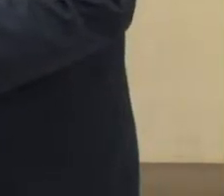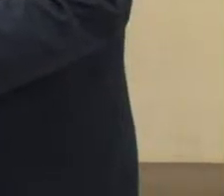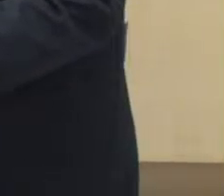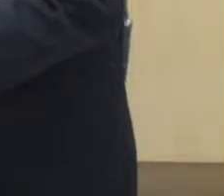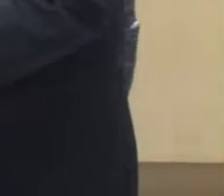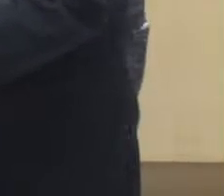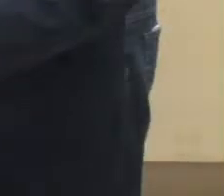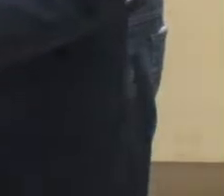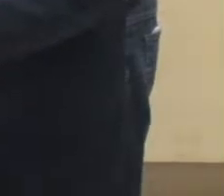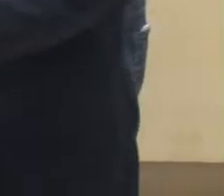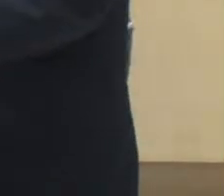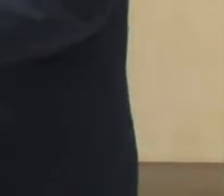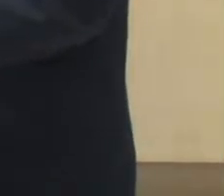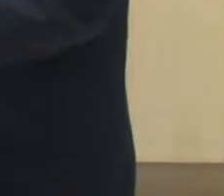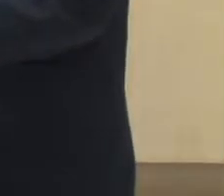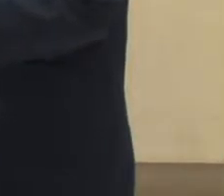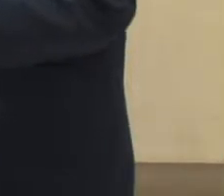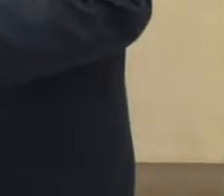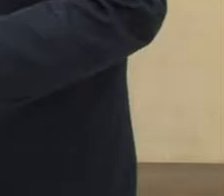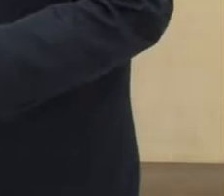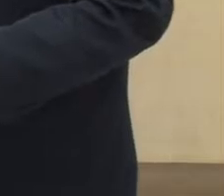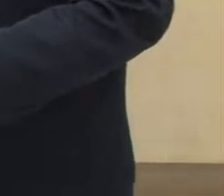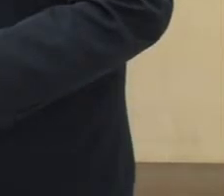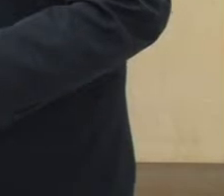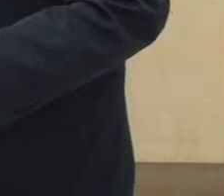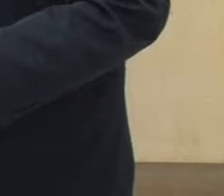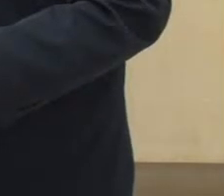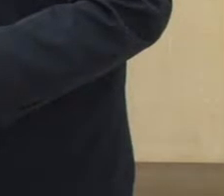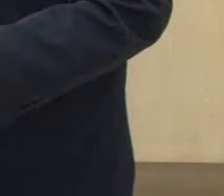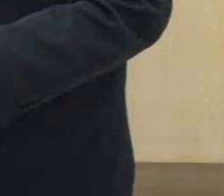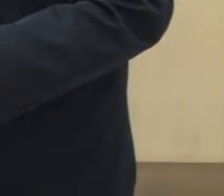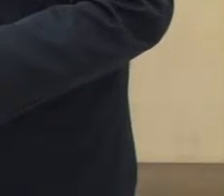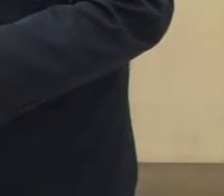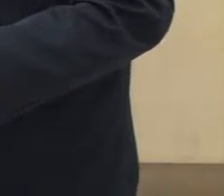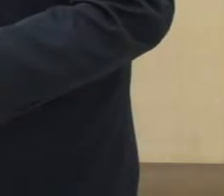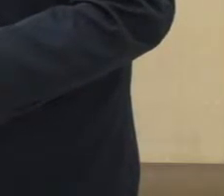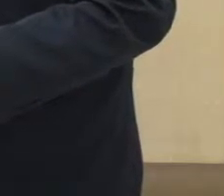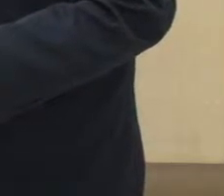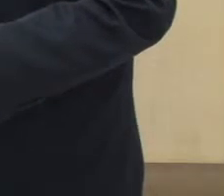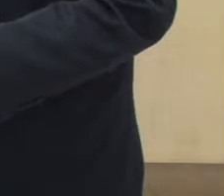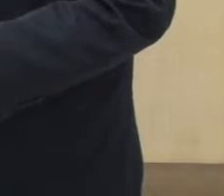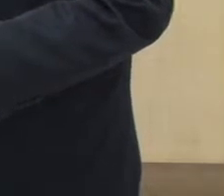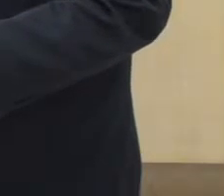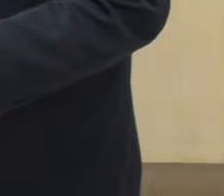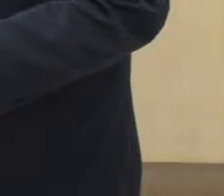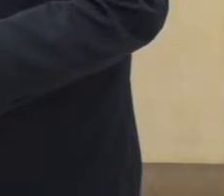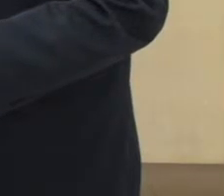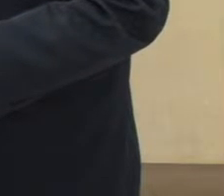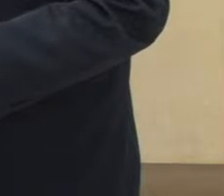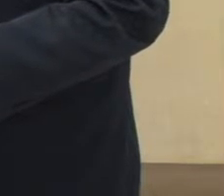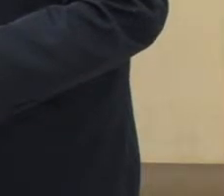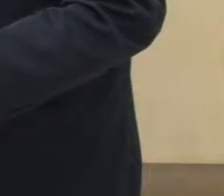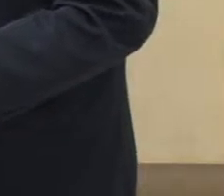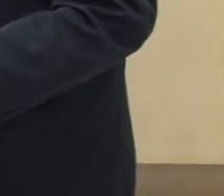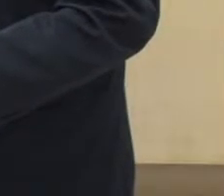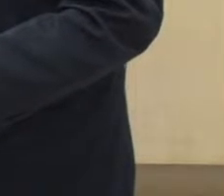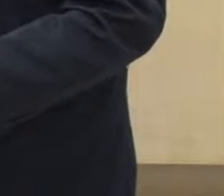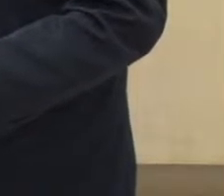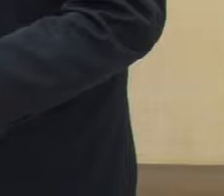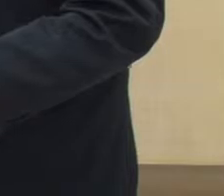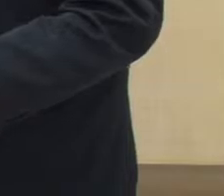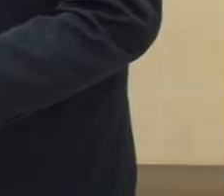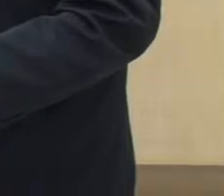triatleta e também todos os seus familiares. Você nos representou lá fora, você é orgulho de nossa